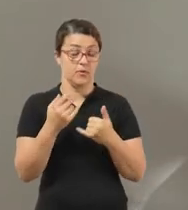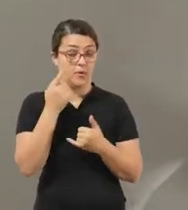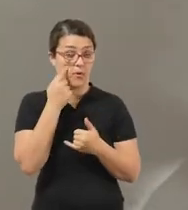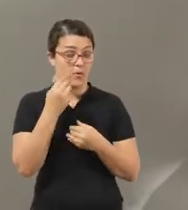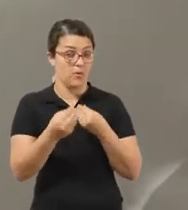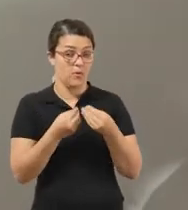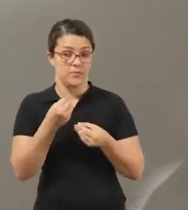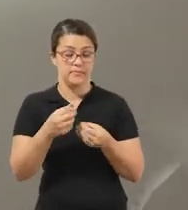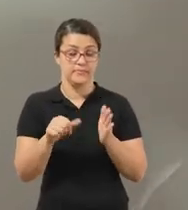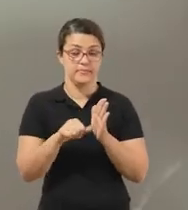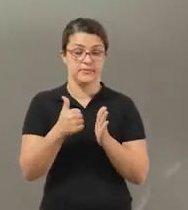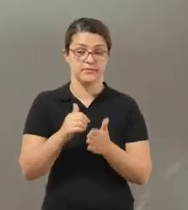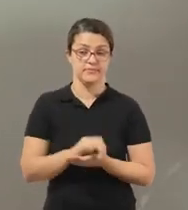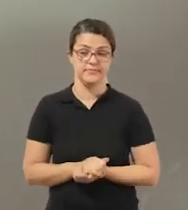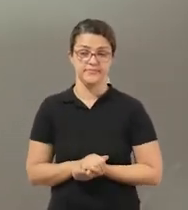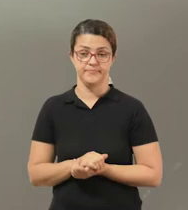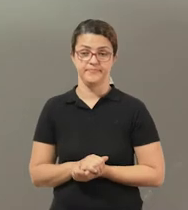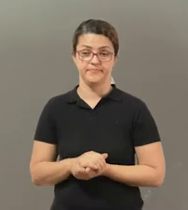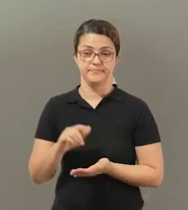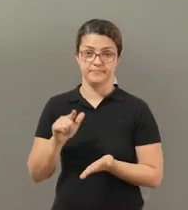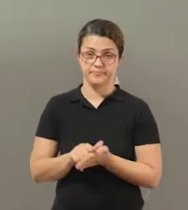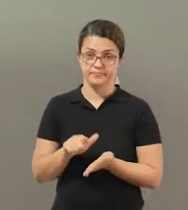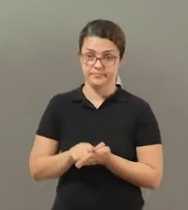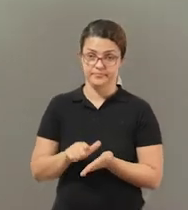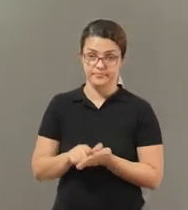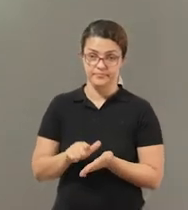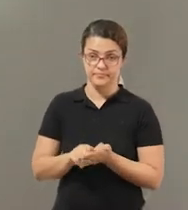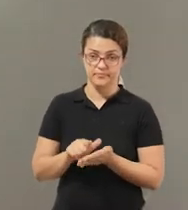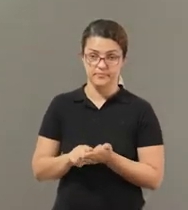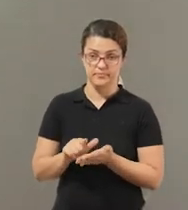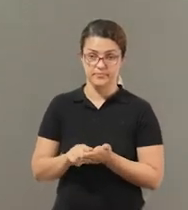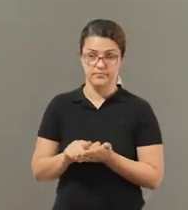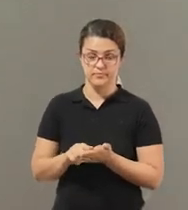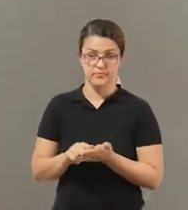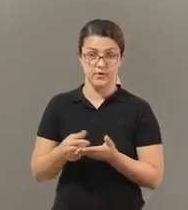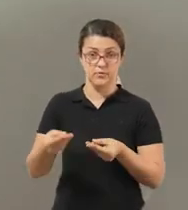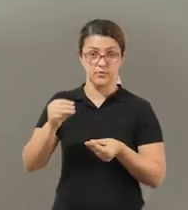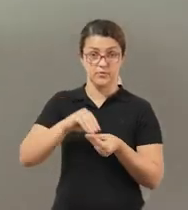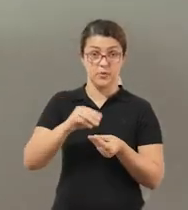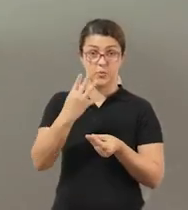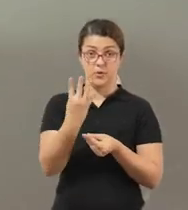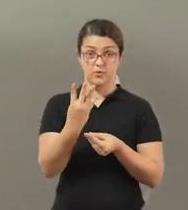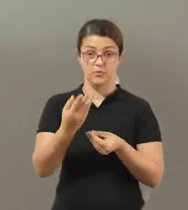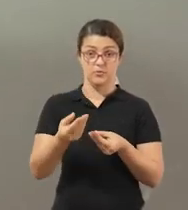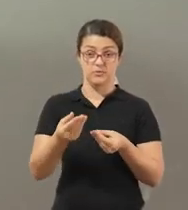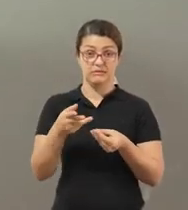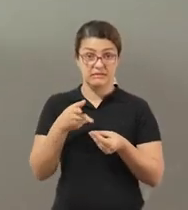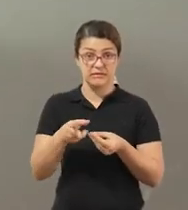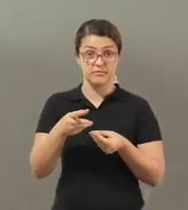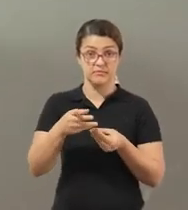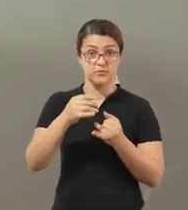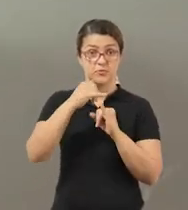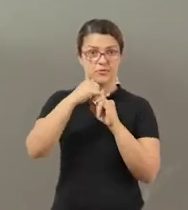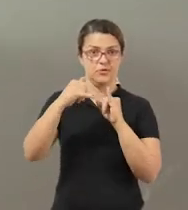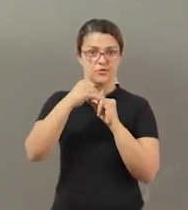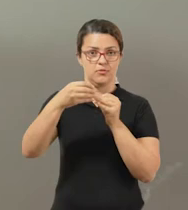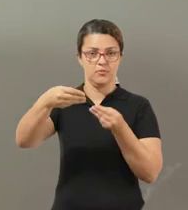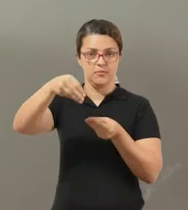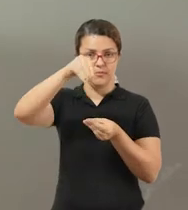Então vamos ver como é que fica, ó Primeiro, com o papel você vai dobrar entre 4 a 5 vezes, tá? Sempre no meio